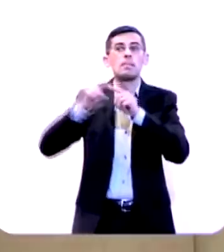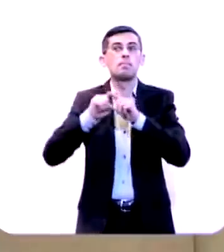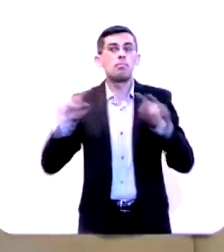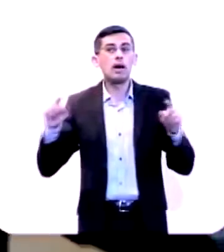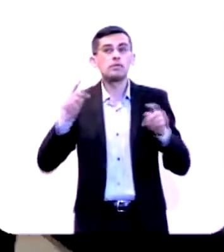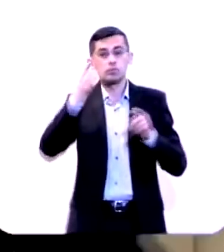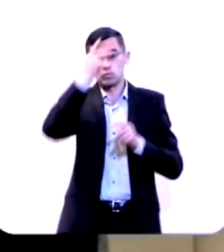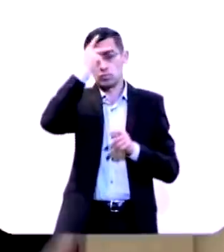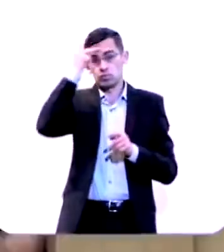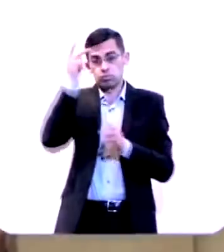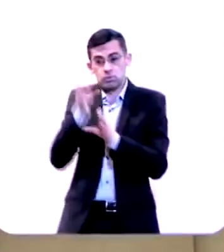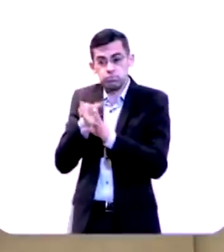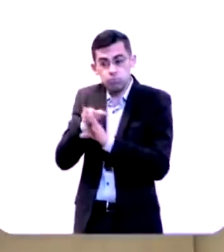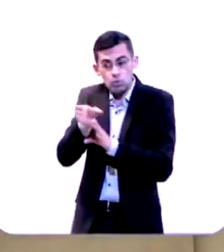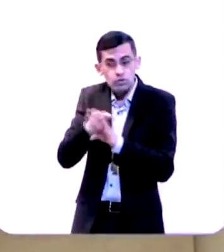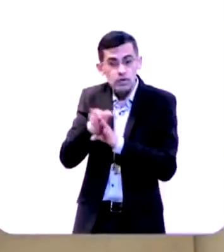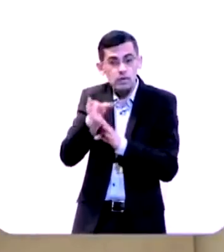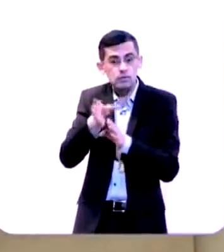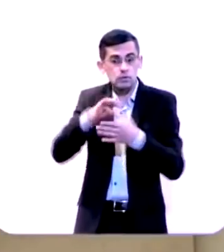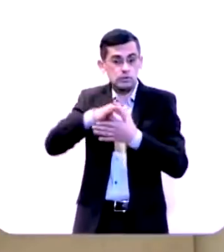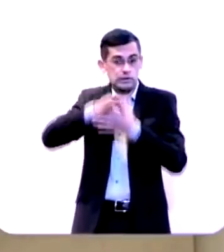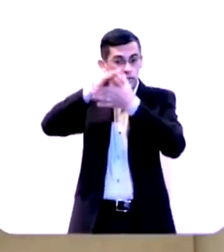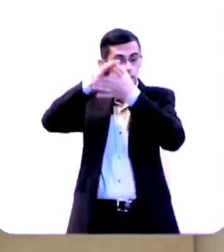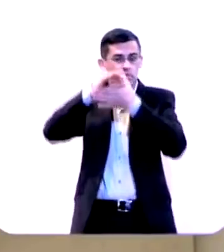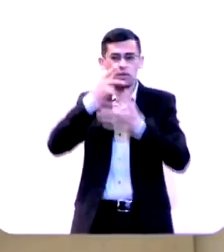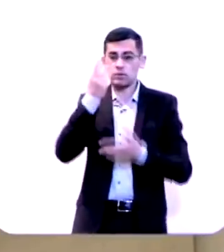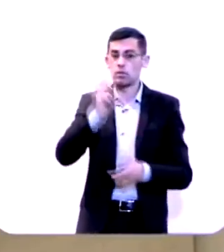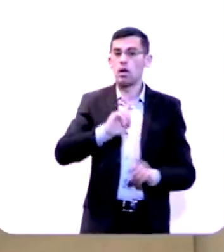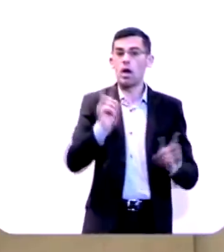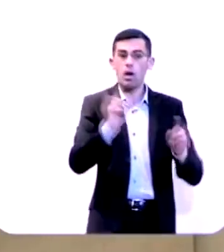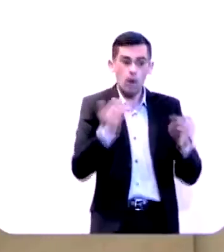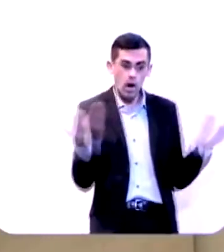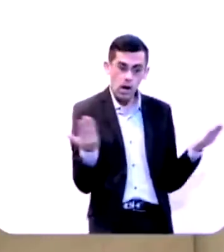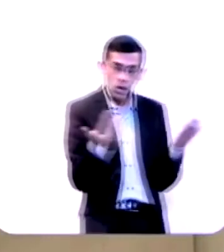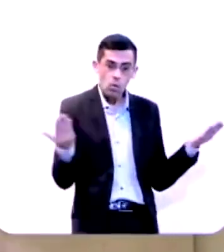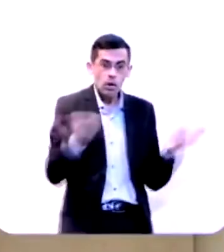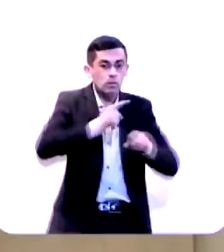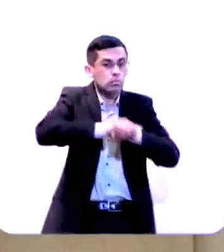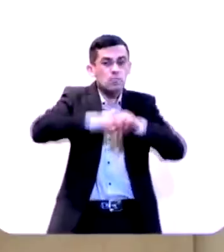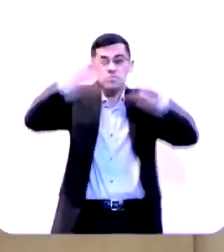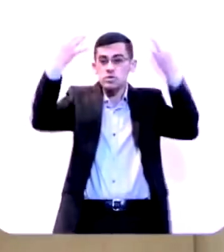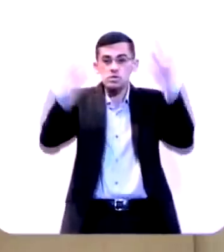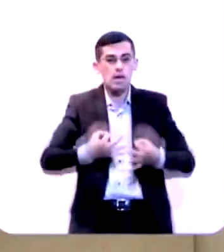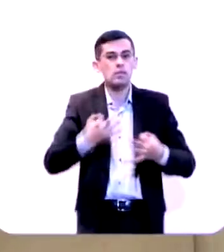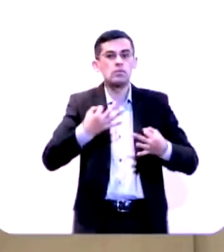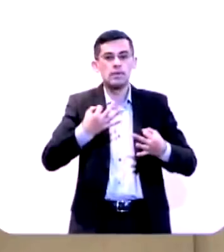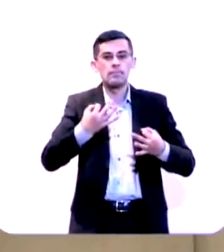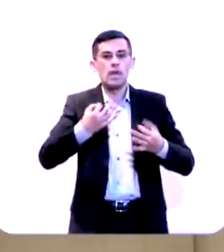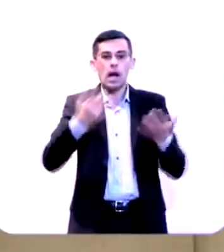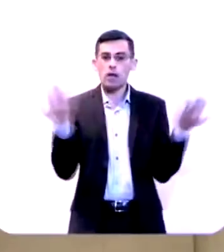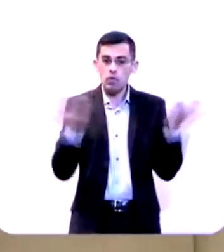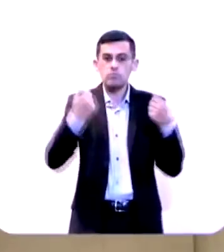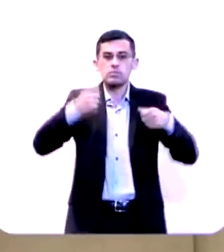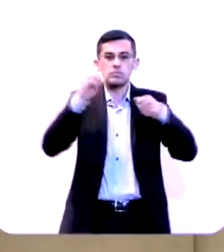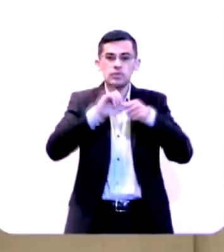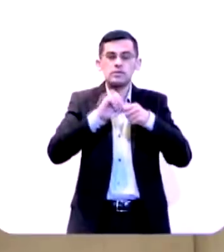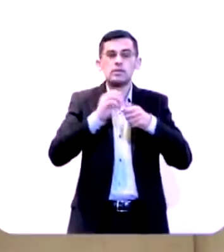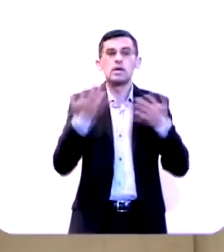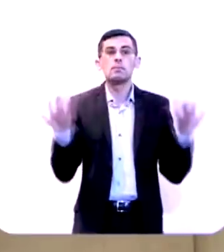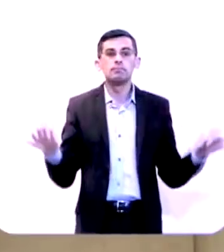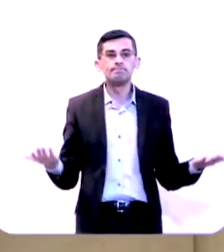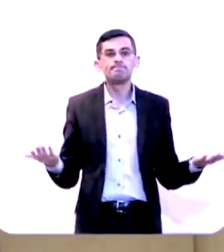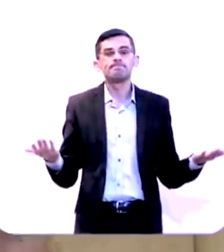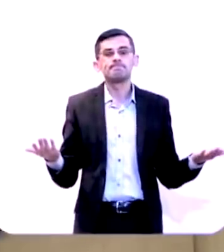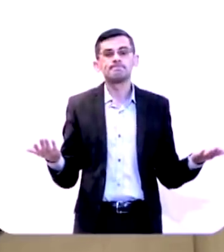conselheiros políticos da época disseram, não, não, agora é o momento, agora é o momento. E, então,